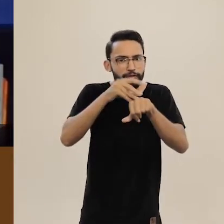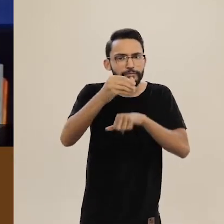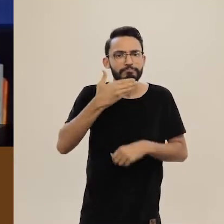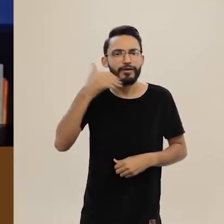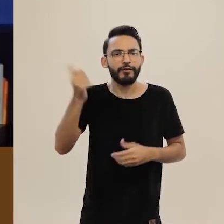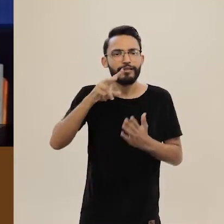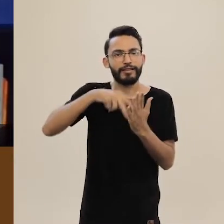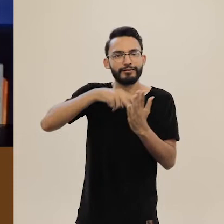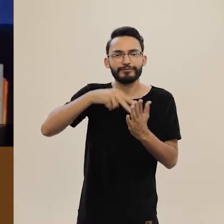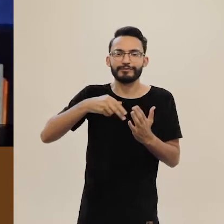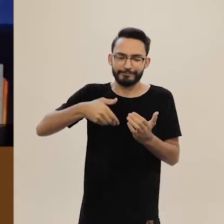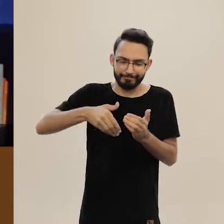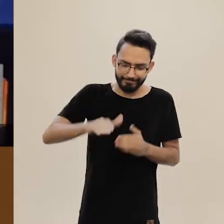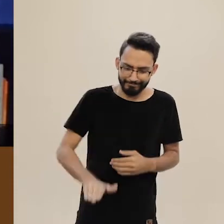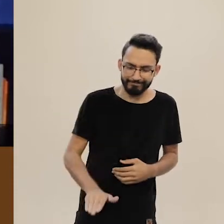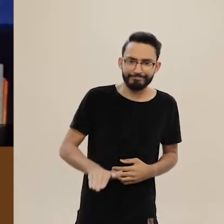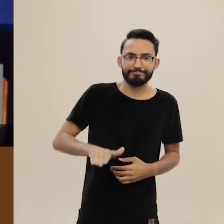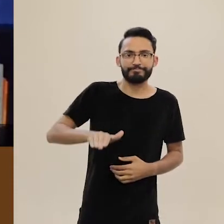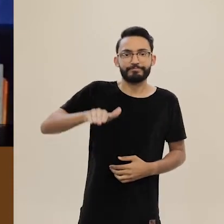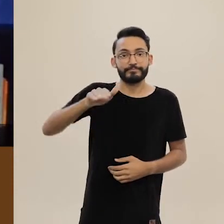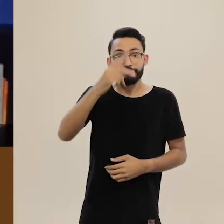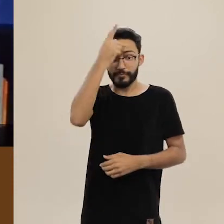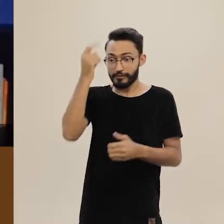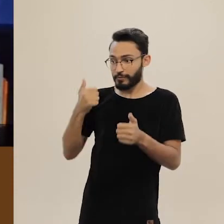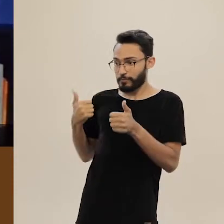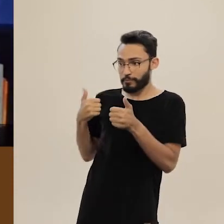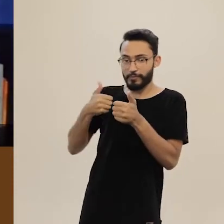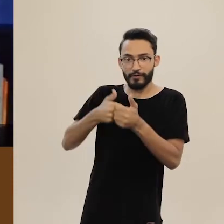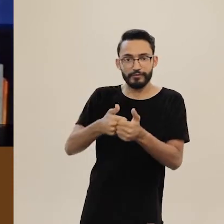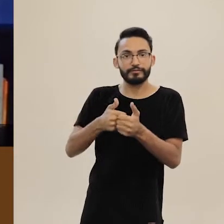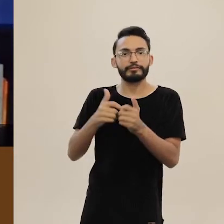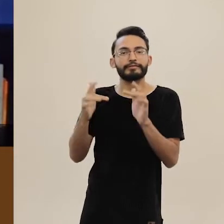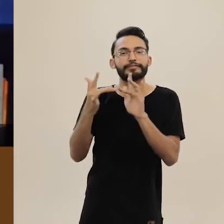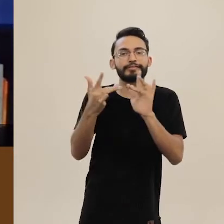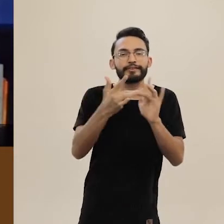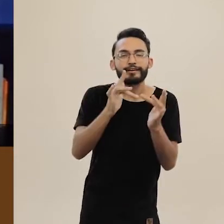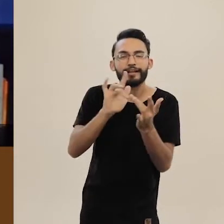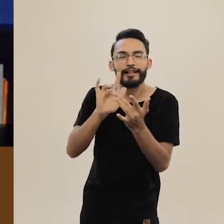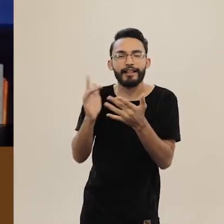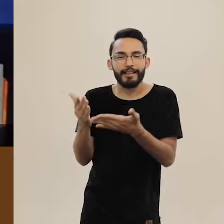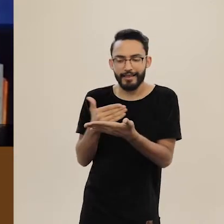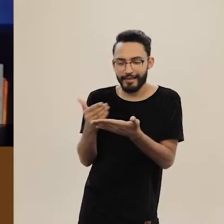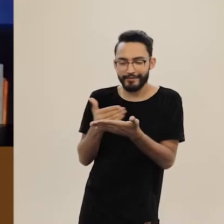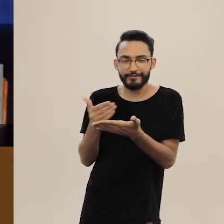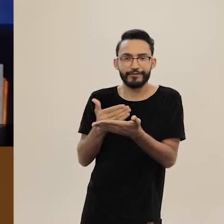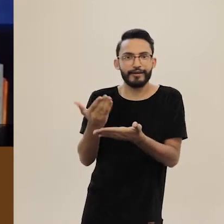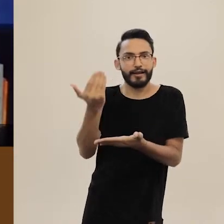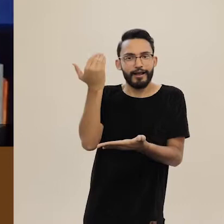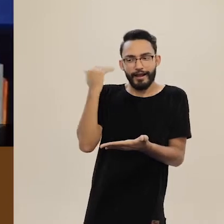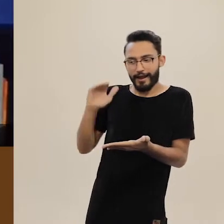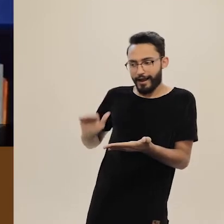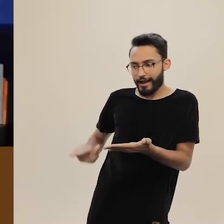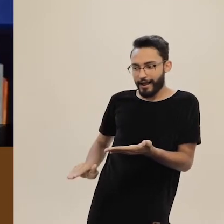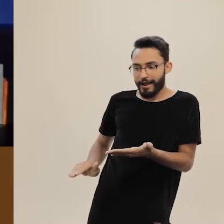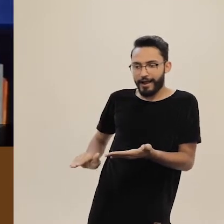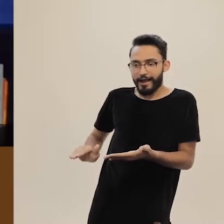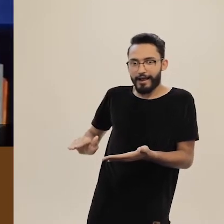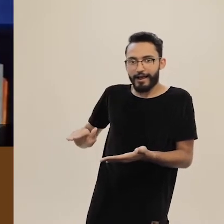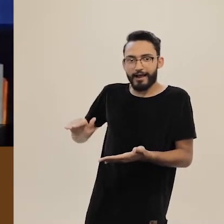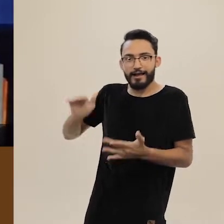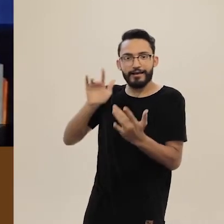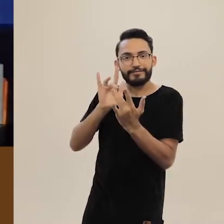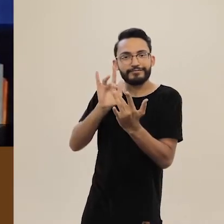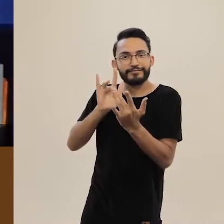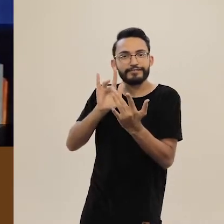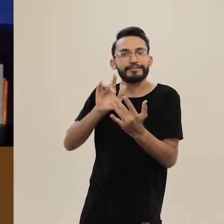quando imerso em práticas sociais de leitura com pessoas próximas, ele se relaciona com os livros desde cedo, estabelecendo uma